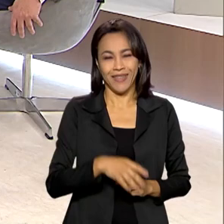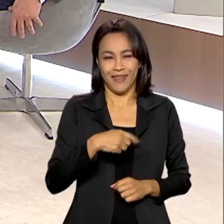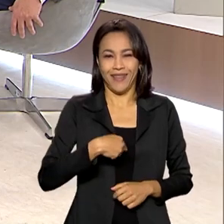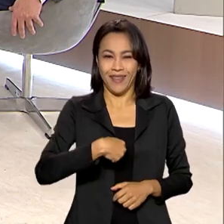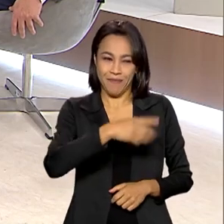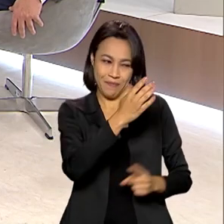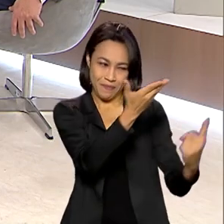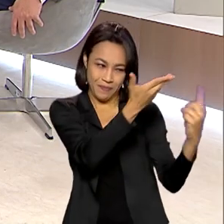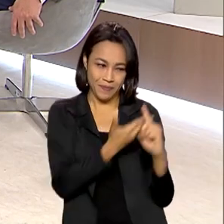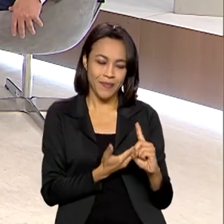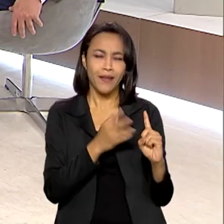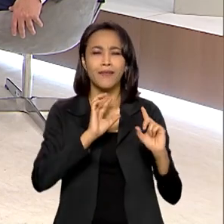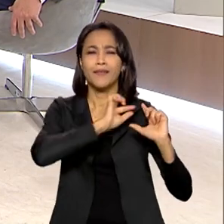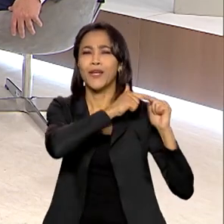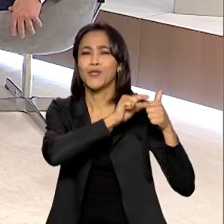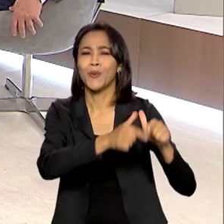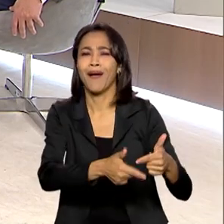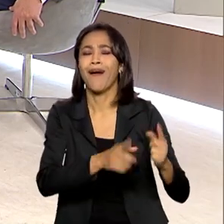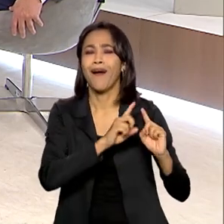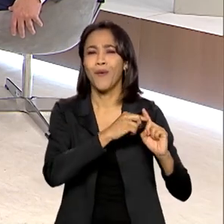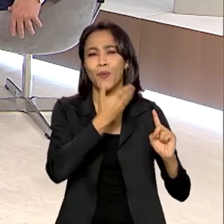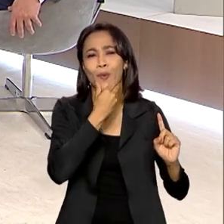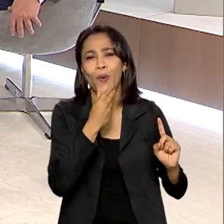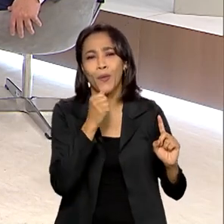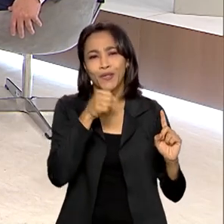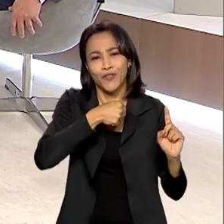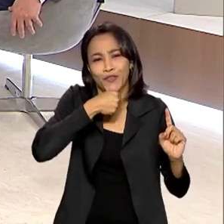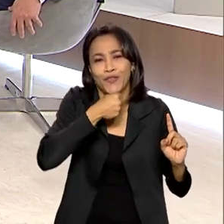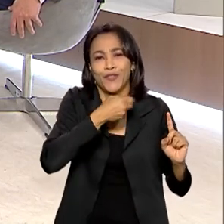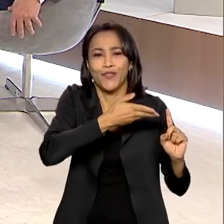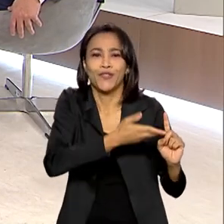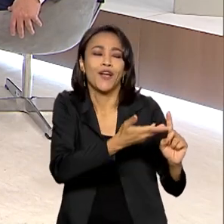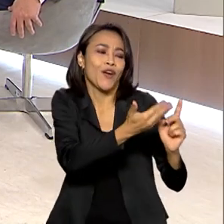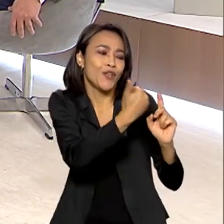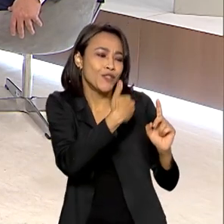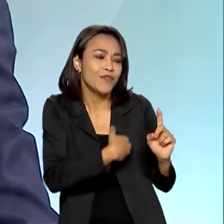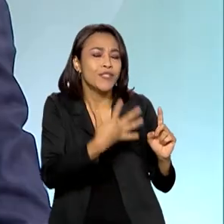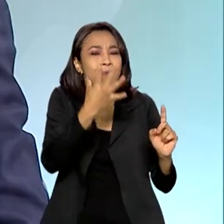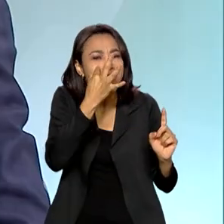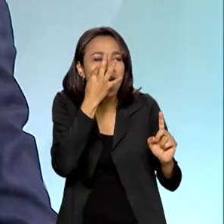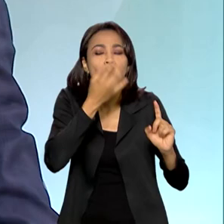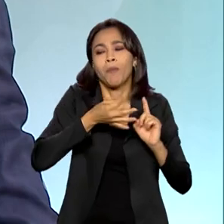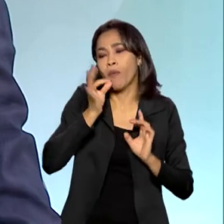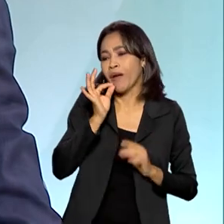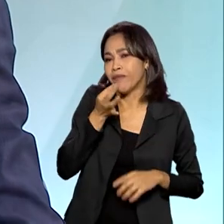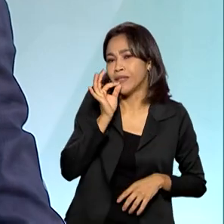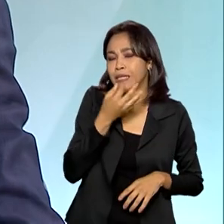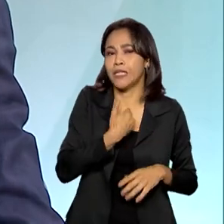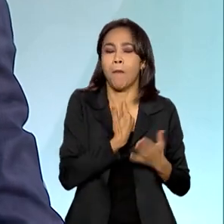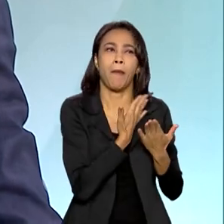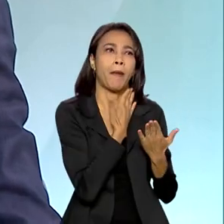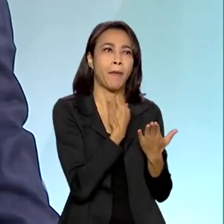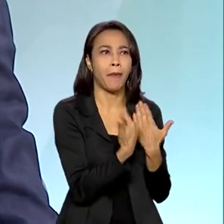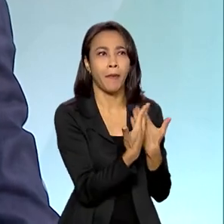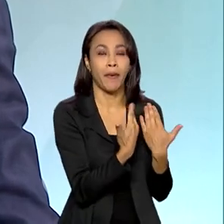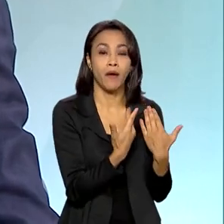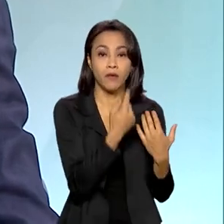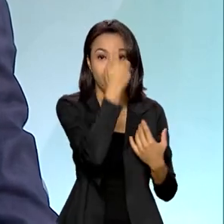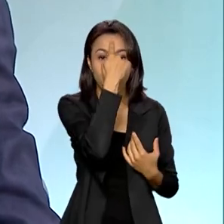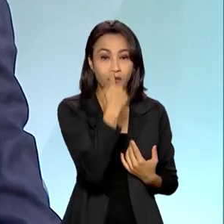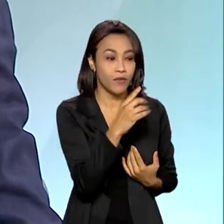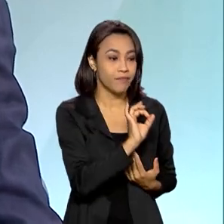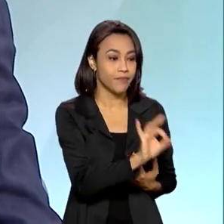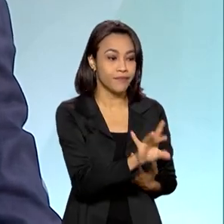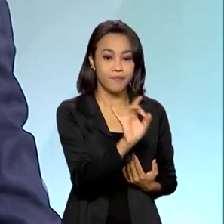aquele senhor, aquela senhora que gosta de ir em uma agência, de tomar um café com o seu gerente, de conversar. Enfim, nós